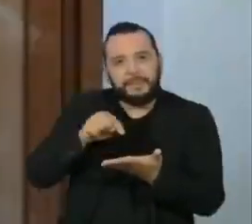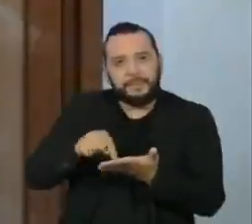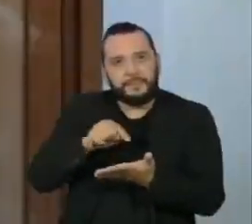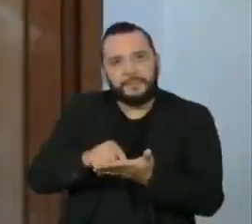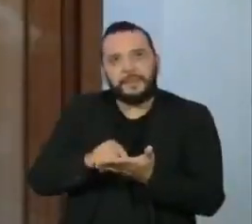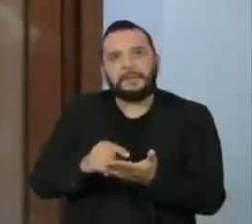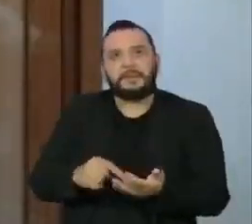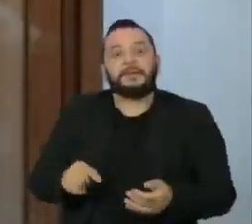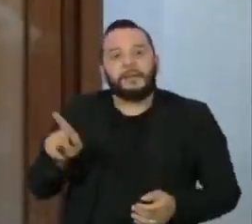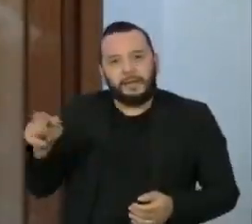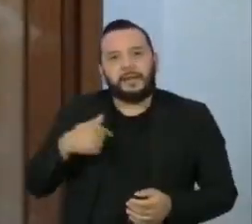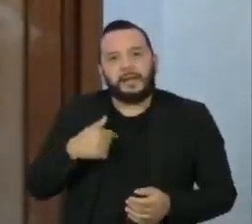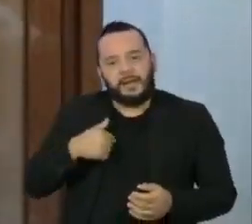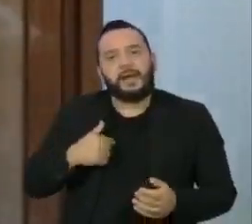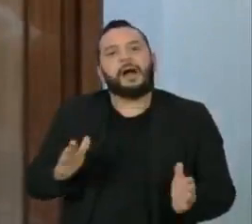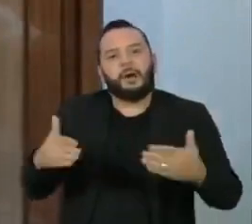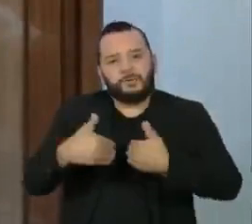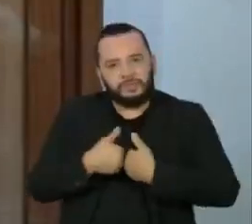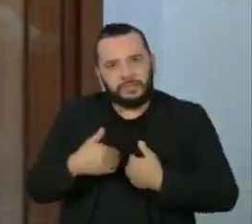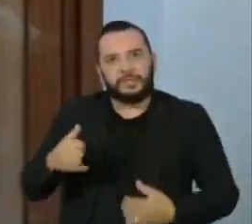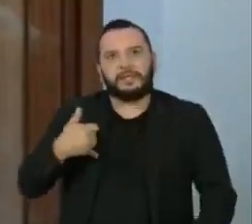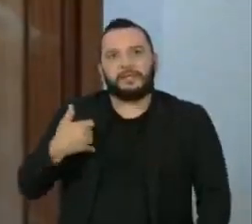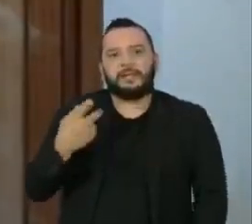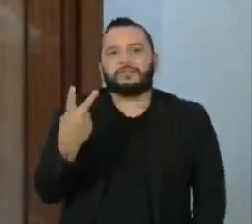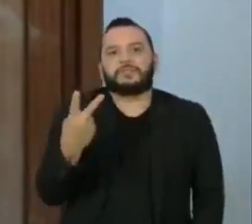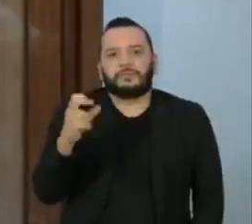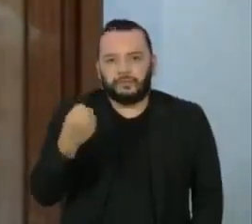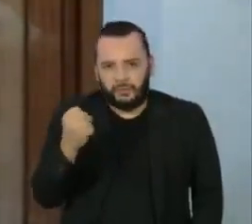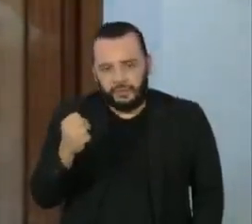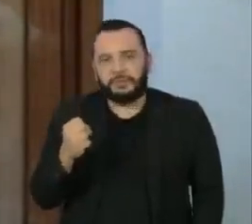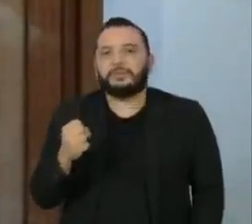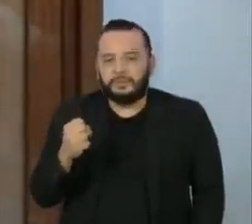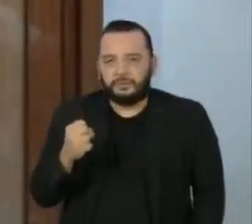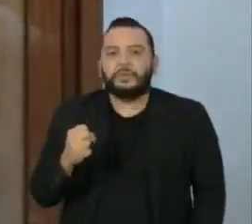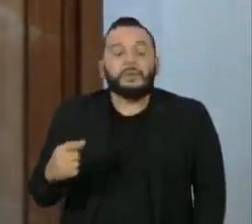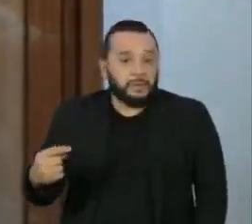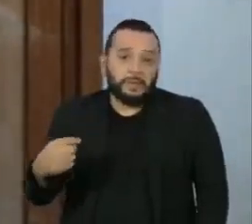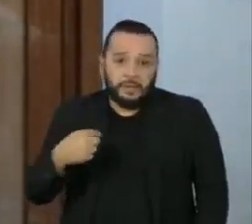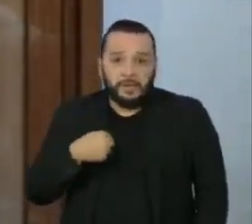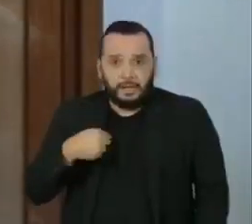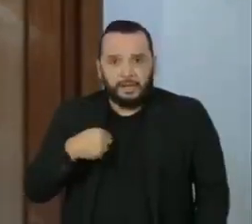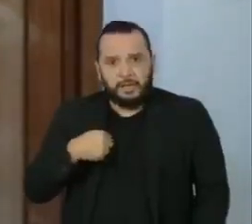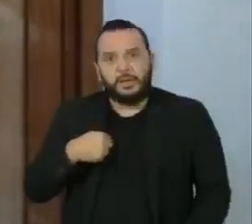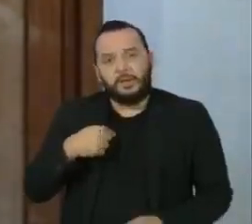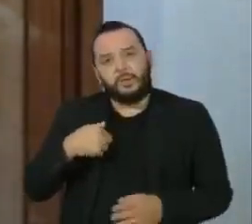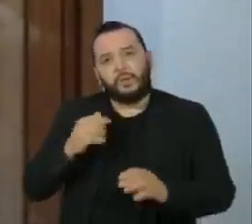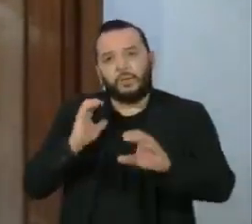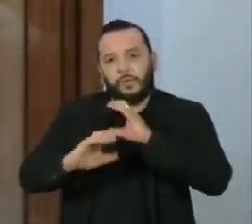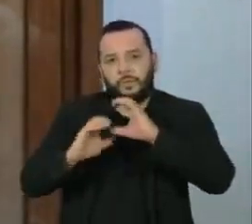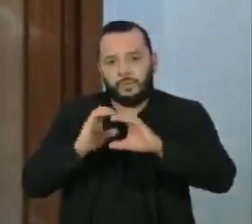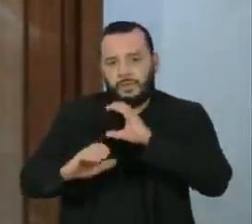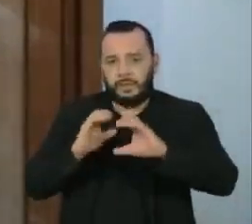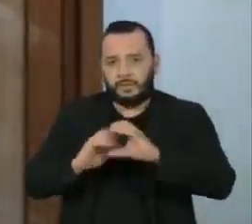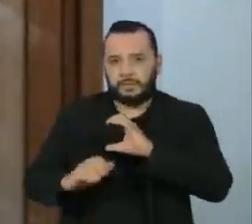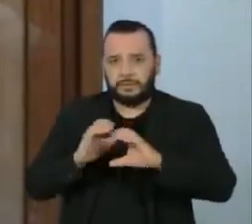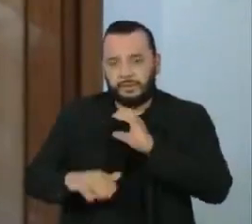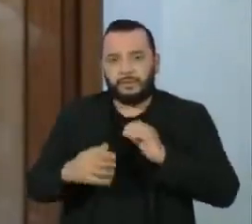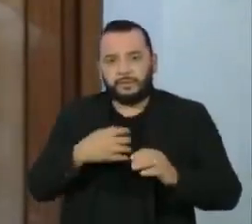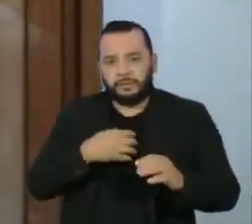deste equipamento. Sou autista e tenho 28 anos. Uso o CAA como apoio na minha comunicação. Eu